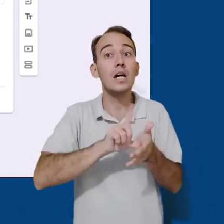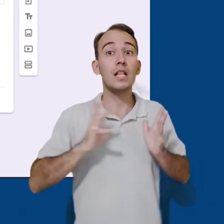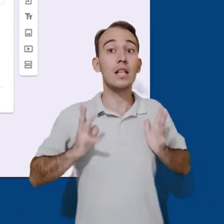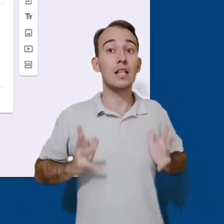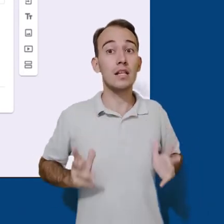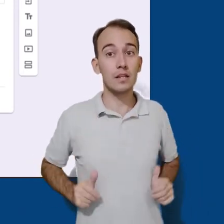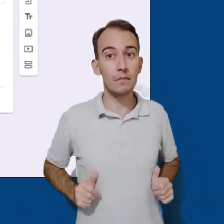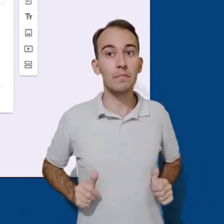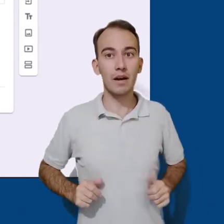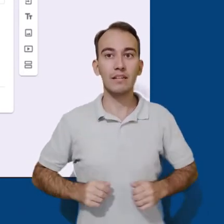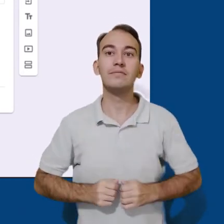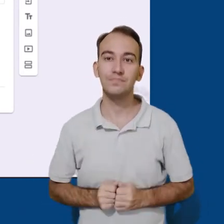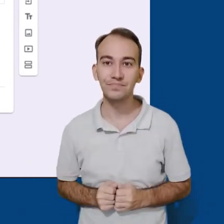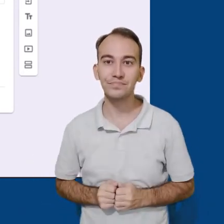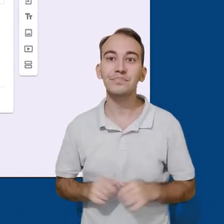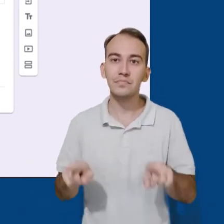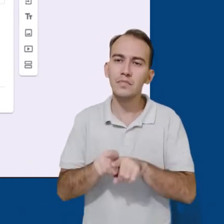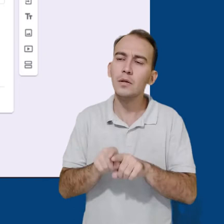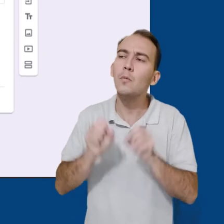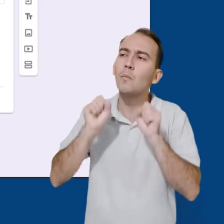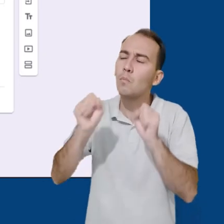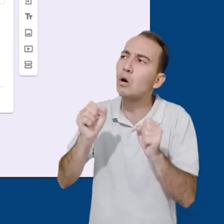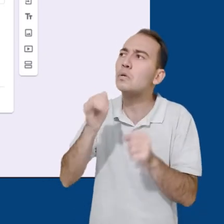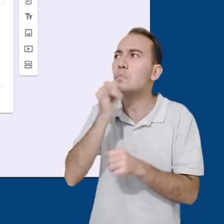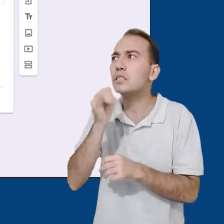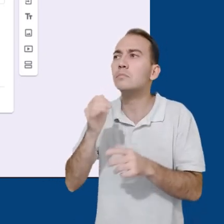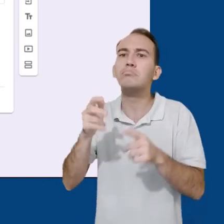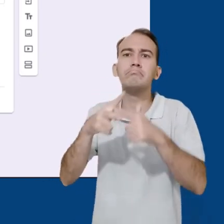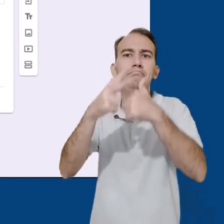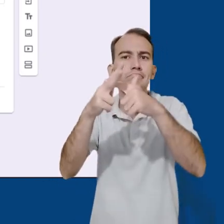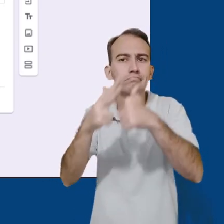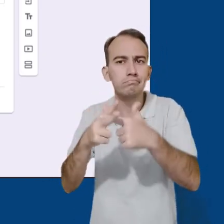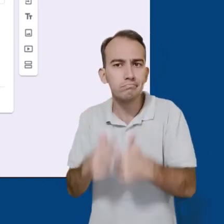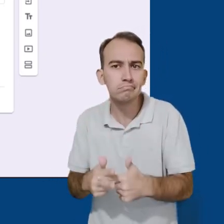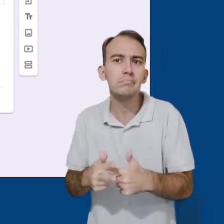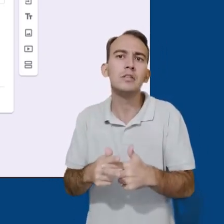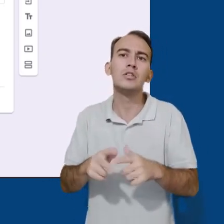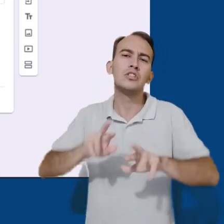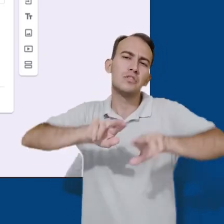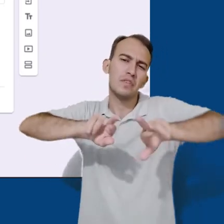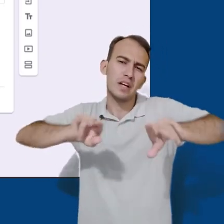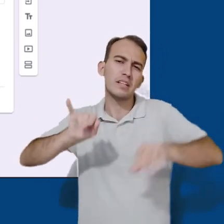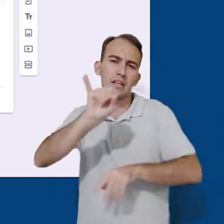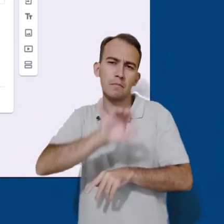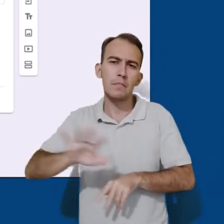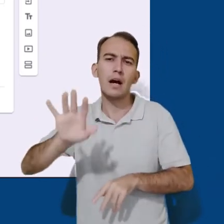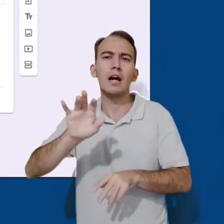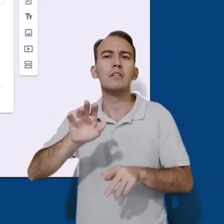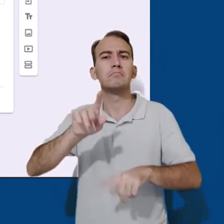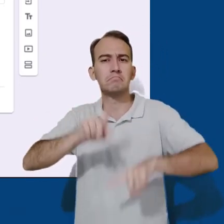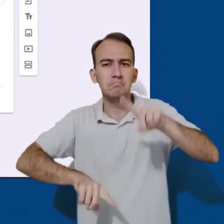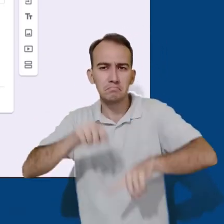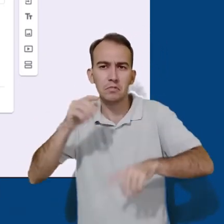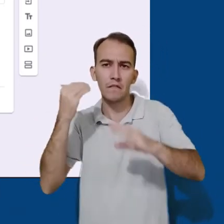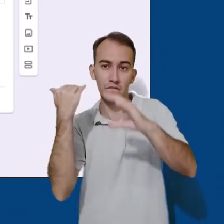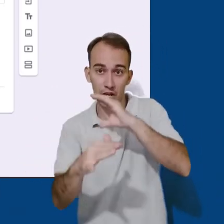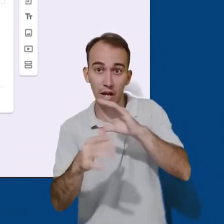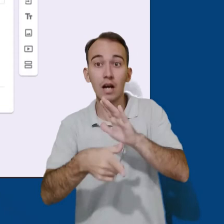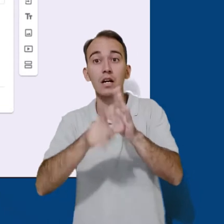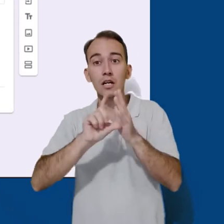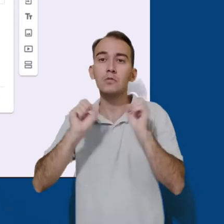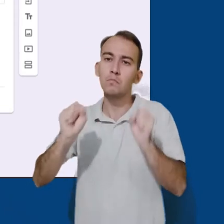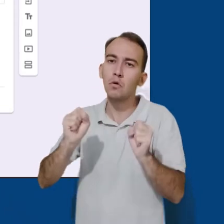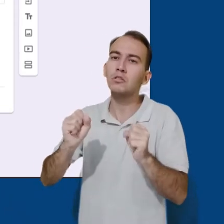Você pode definir o nível máximo e mínimo da escala, com os números 0 e 1 para valor mínimo e de 2 a 10 no valor máximo.